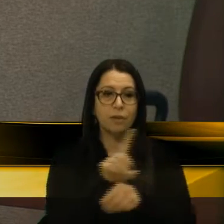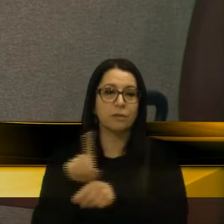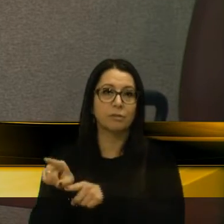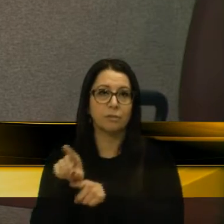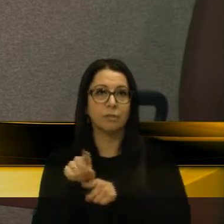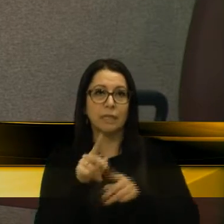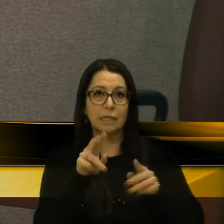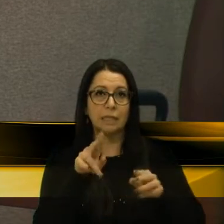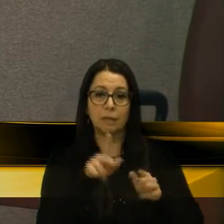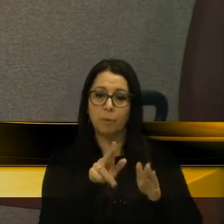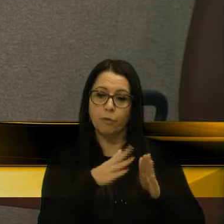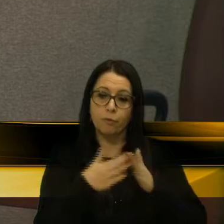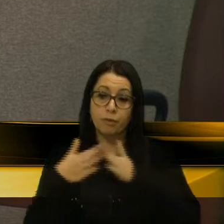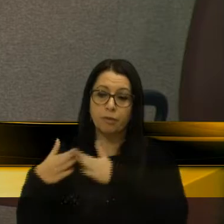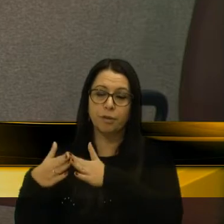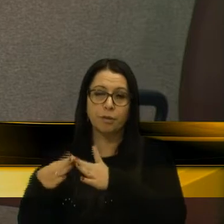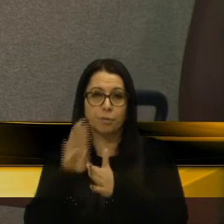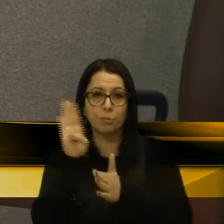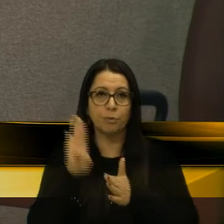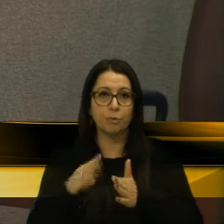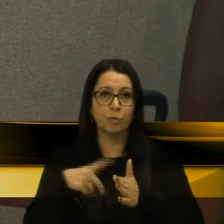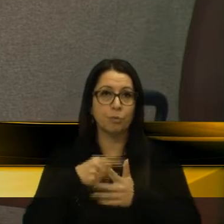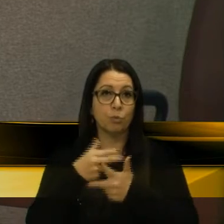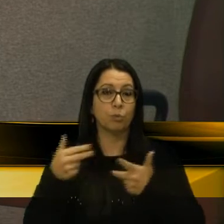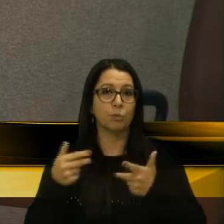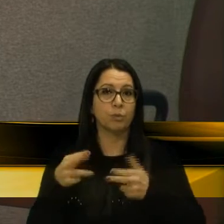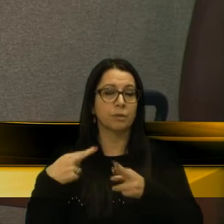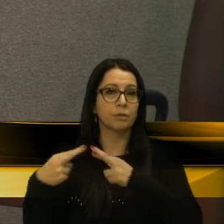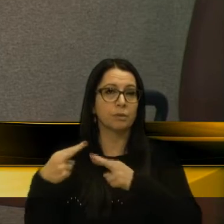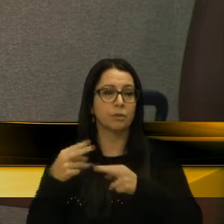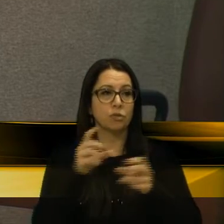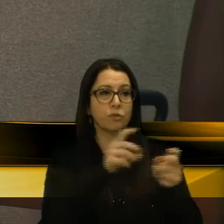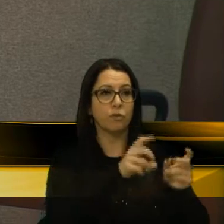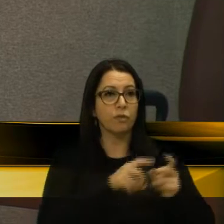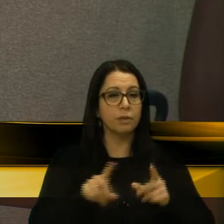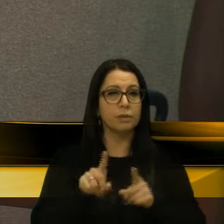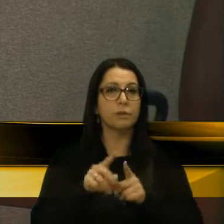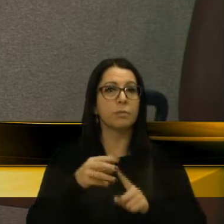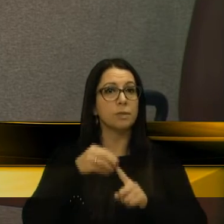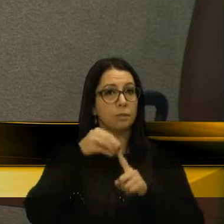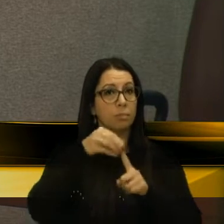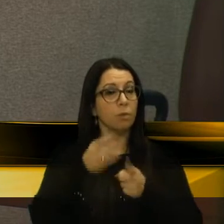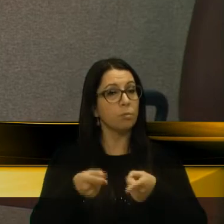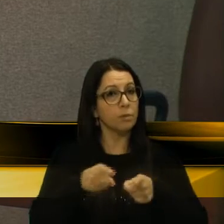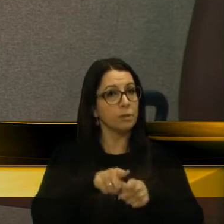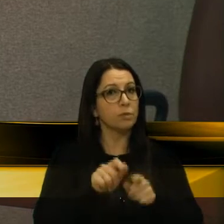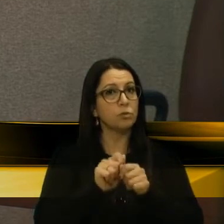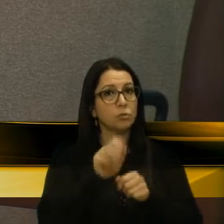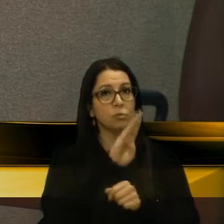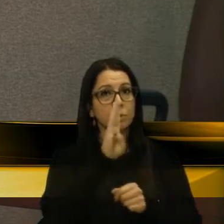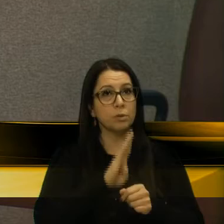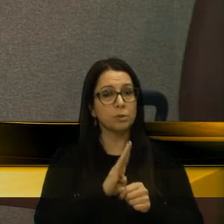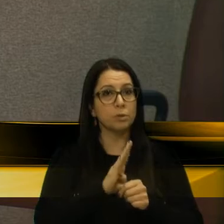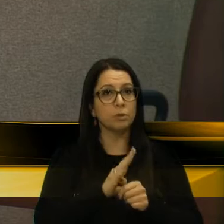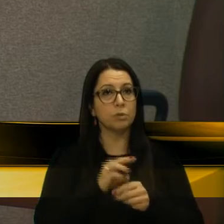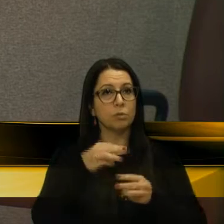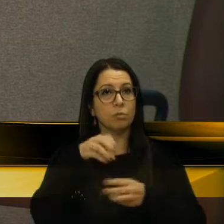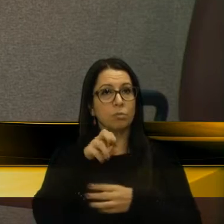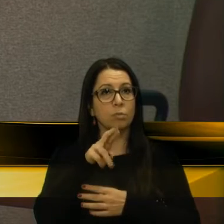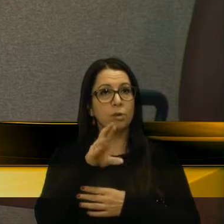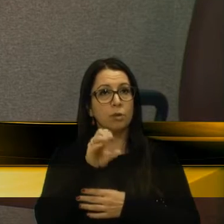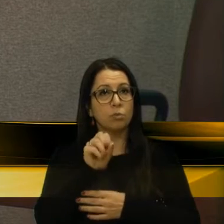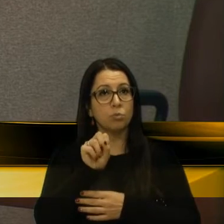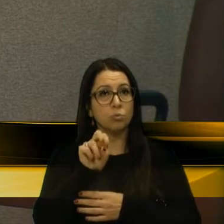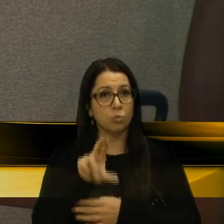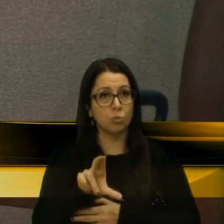vizinho aqui, que o Brasil tem muitas relações comerciais, é o principal parceiro do Brasil no Mercosul e nós